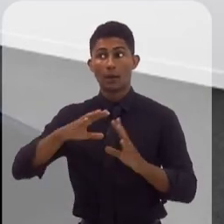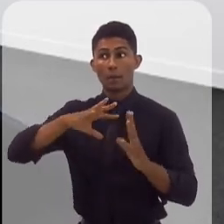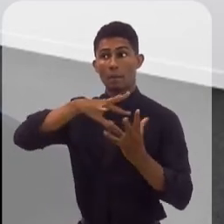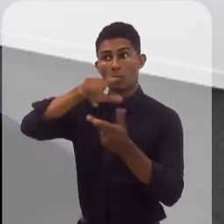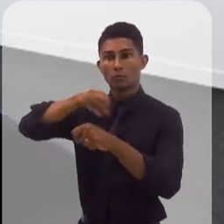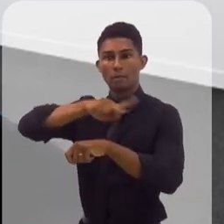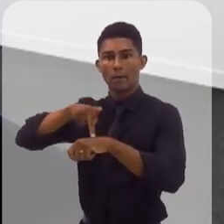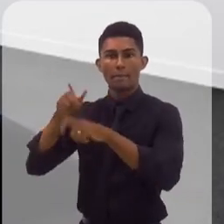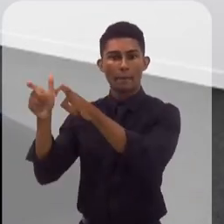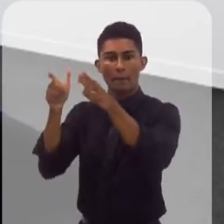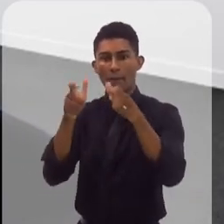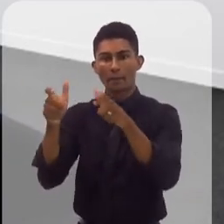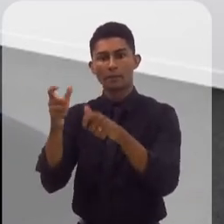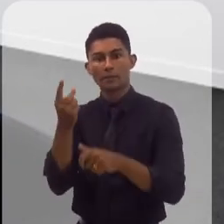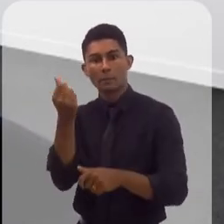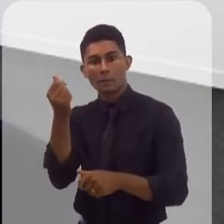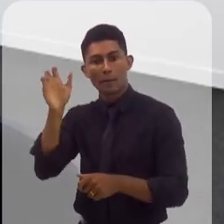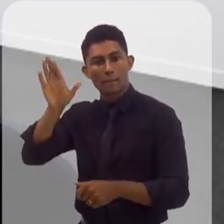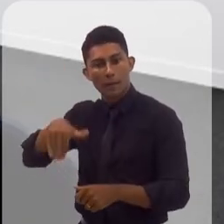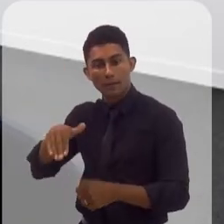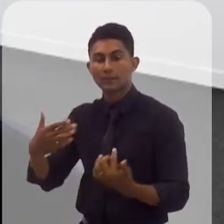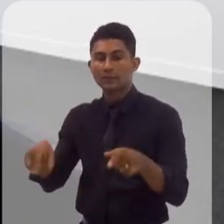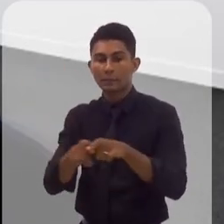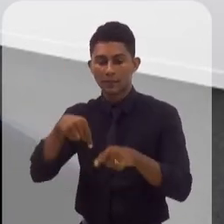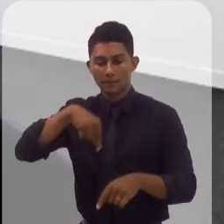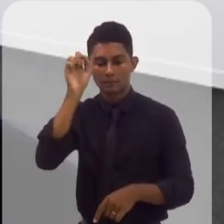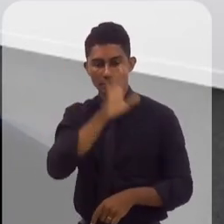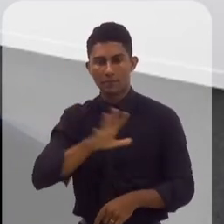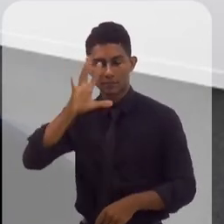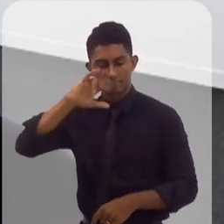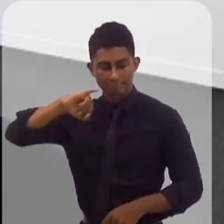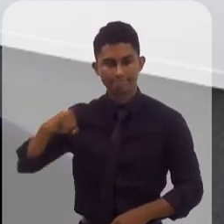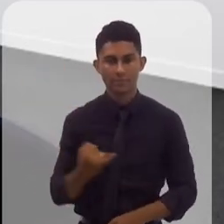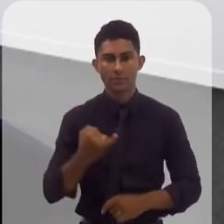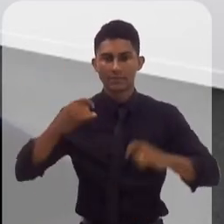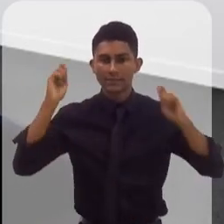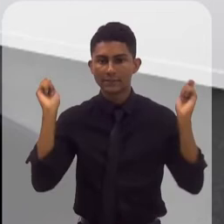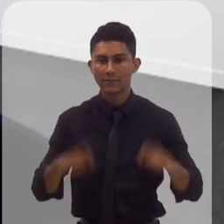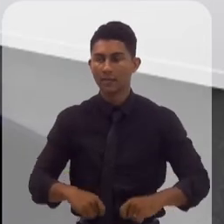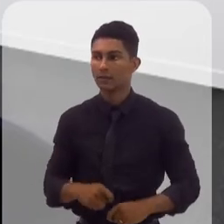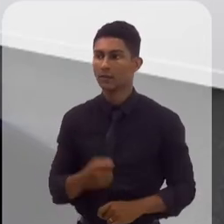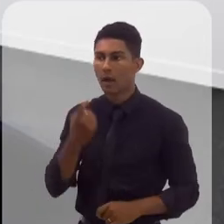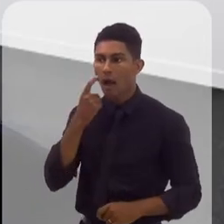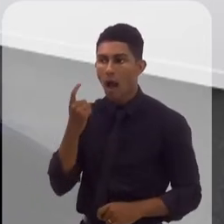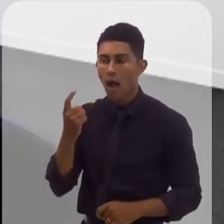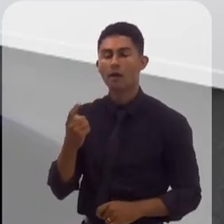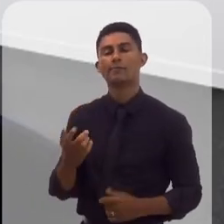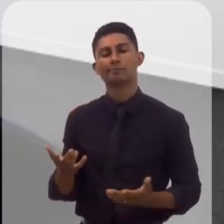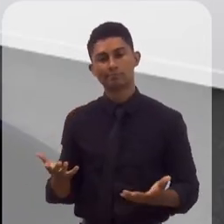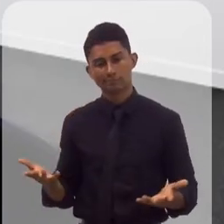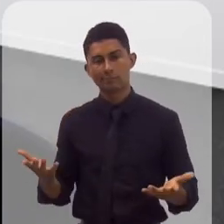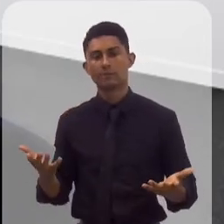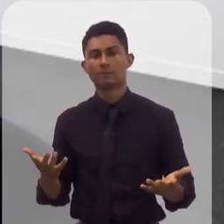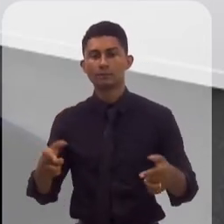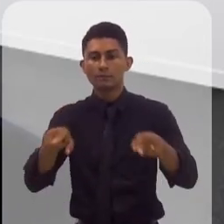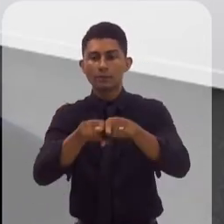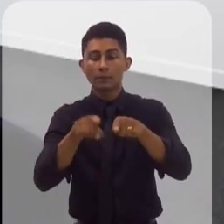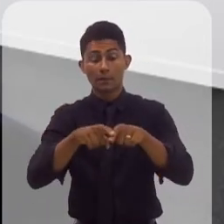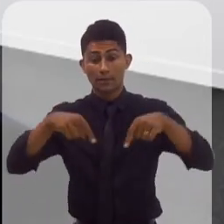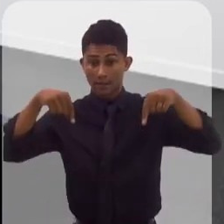caindo mundo afora, e o Brasil pode aproveitar essa queda de custos, mas também fazer com que